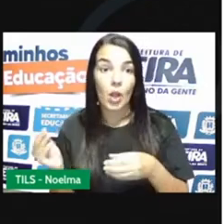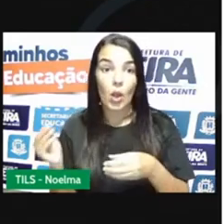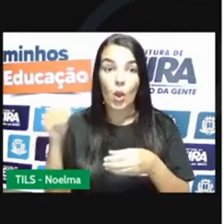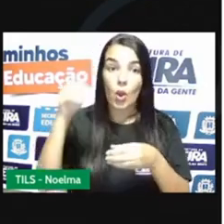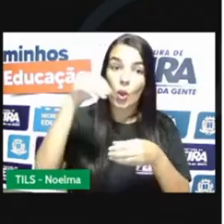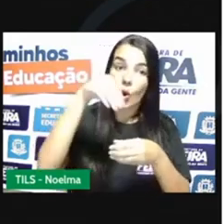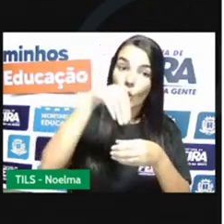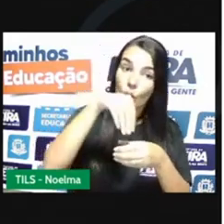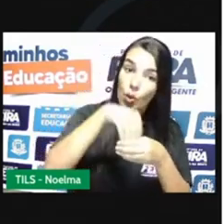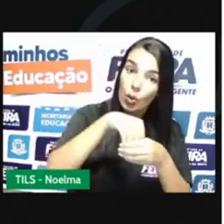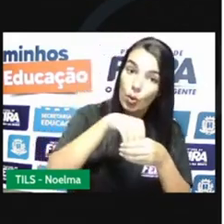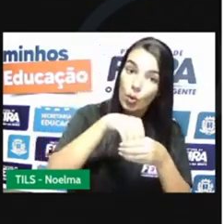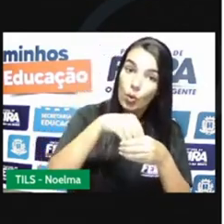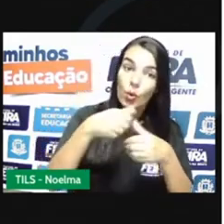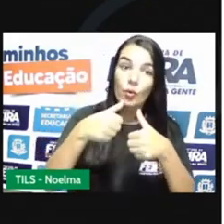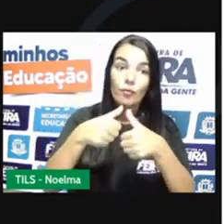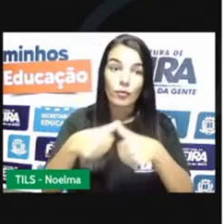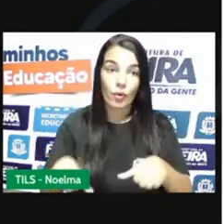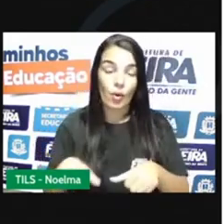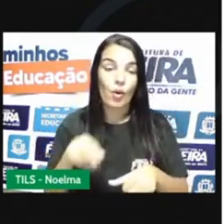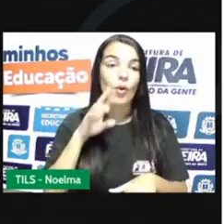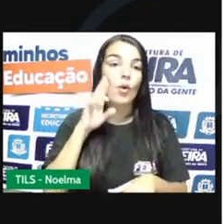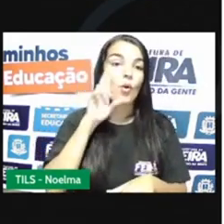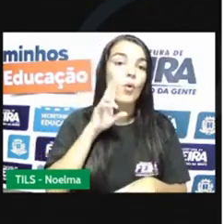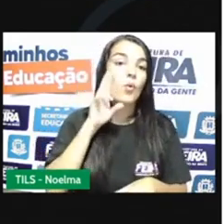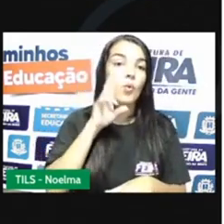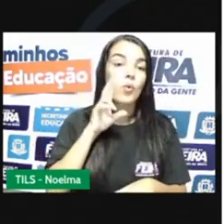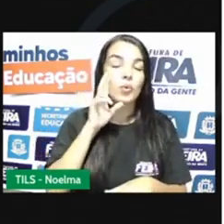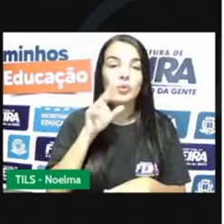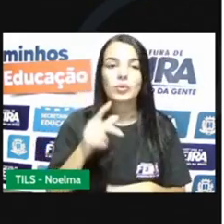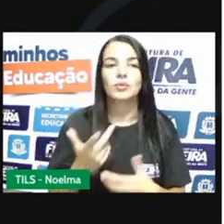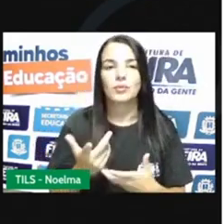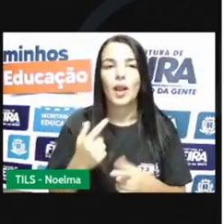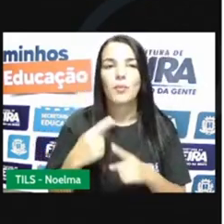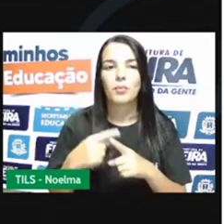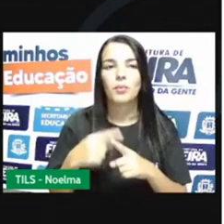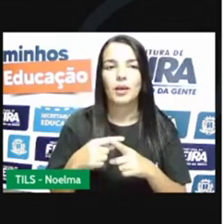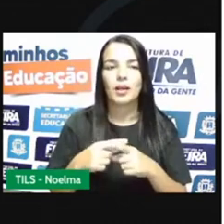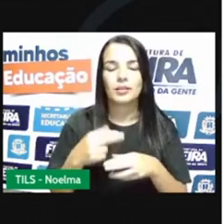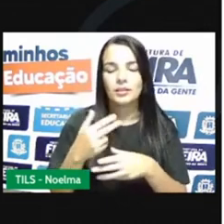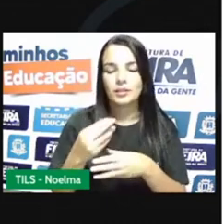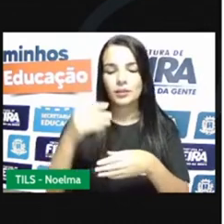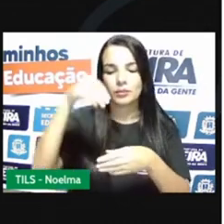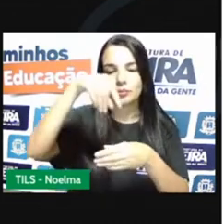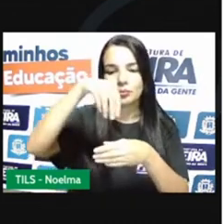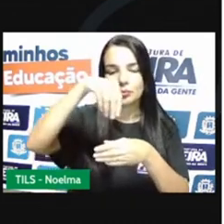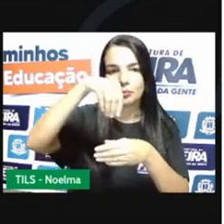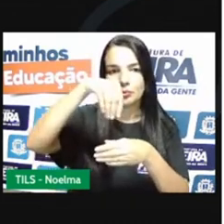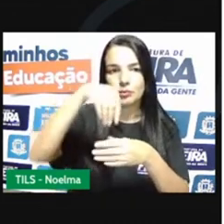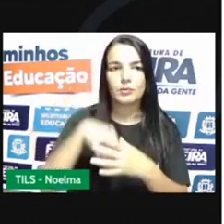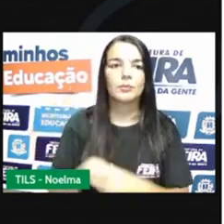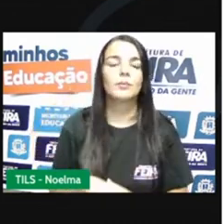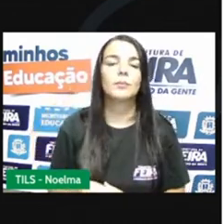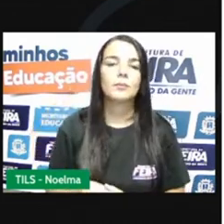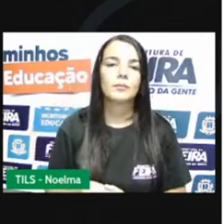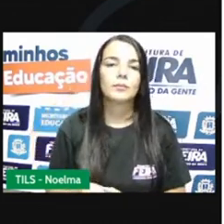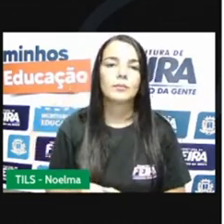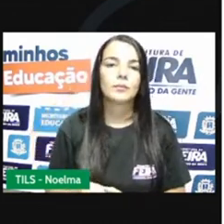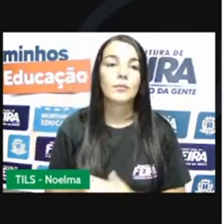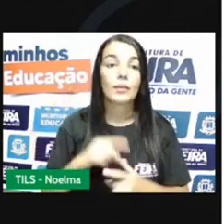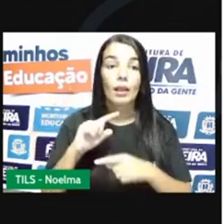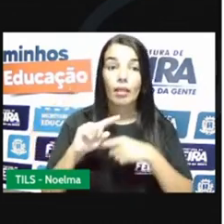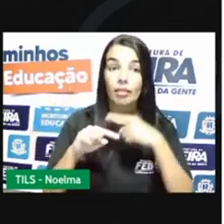Mas ficou roxo a água por conta da gelatina, né? Que é do sabor uva. E